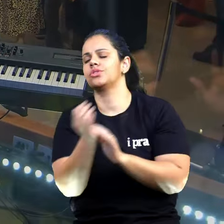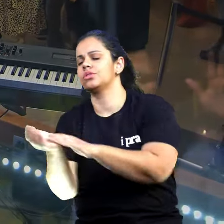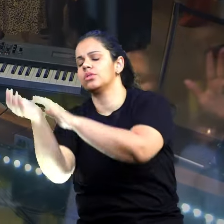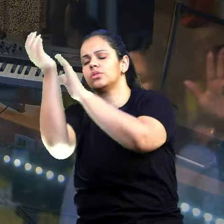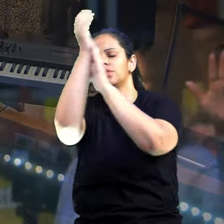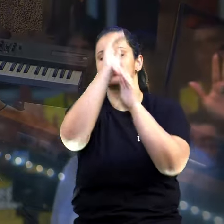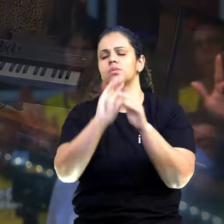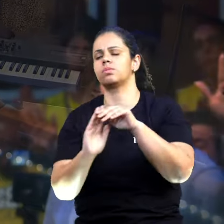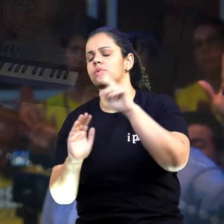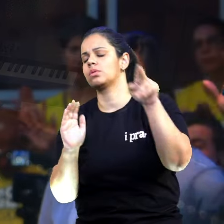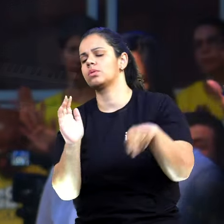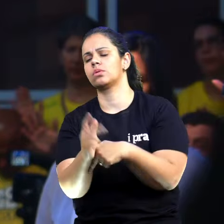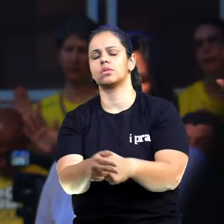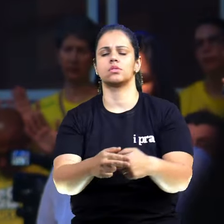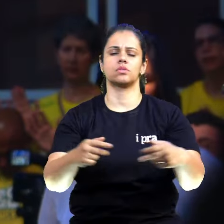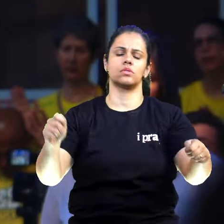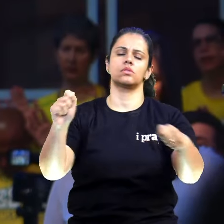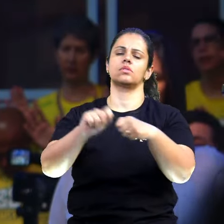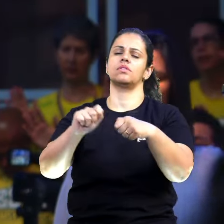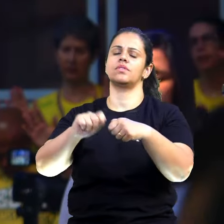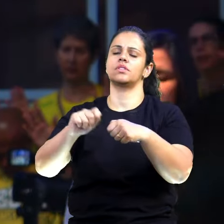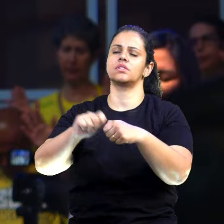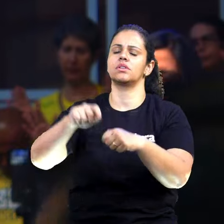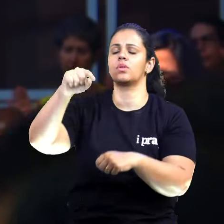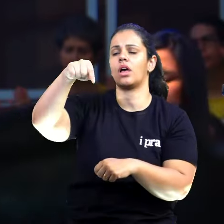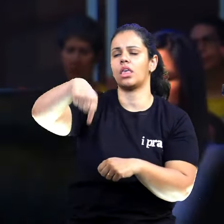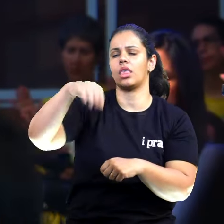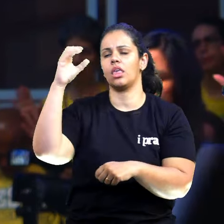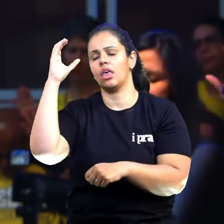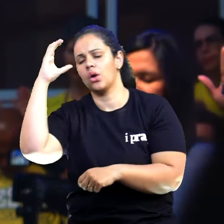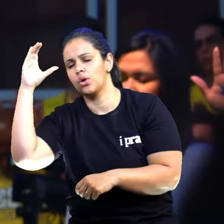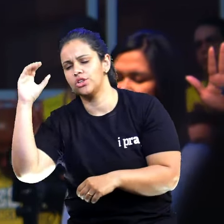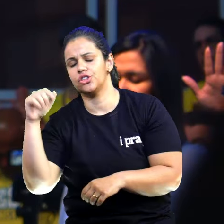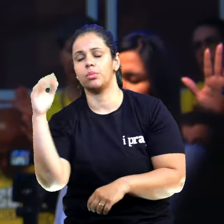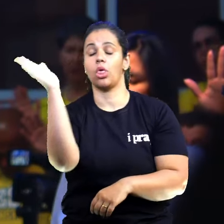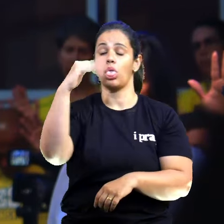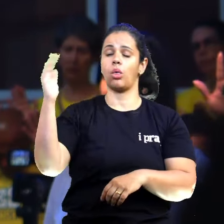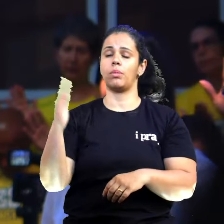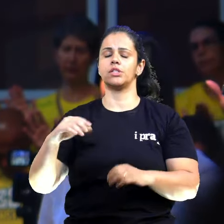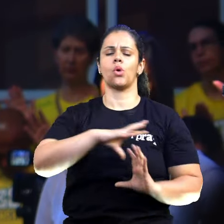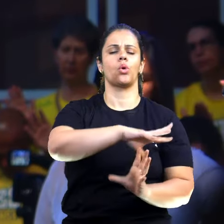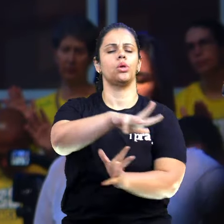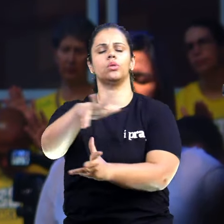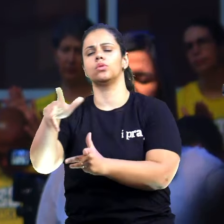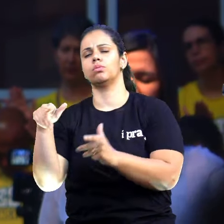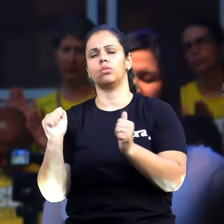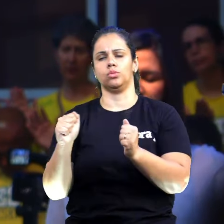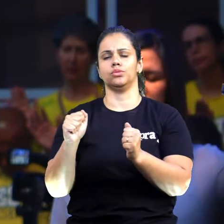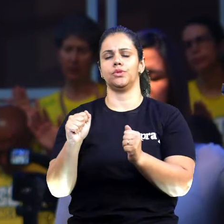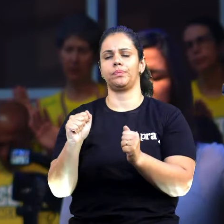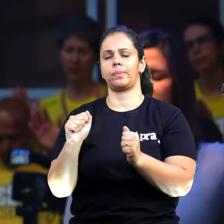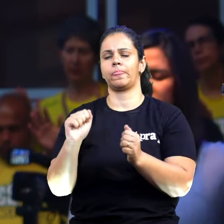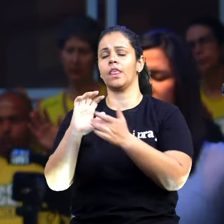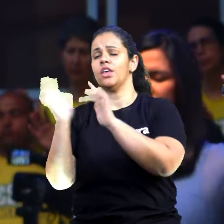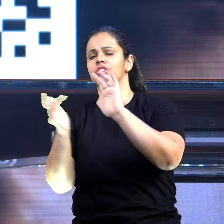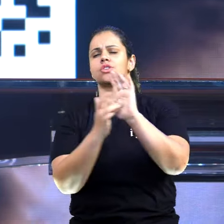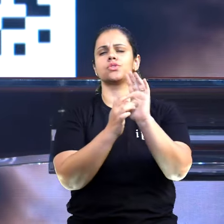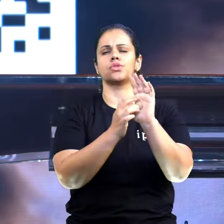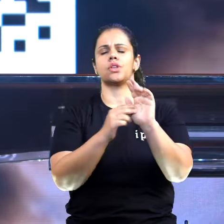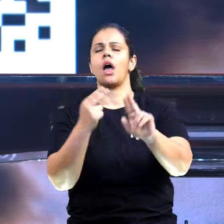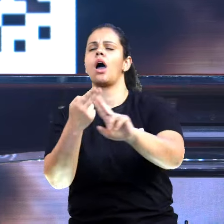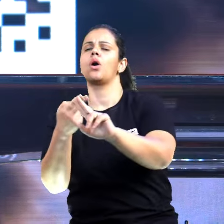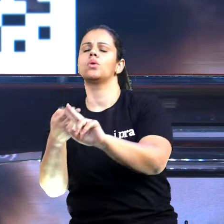fazendo aqui em Curitiba, aqui no Brasil e no mundo, usando pessoas simples, Pai, para entender e falar